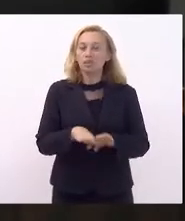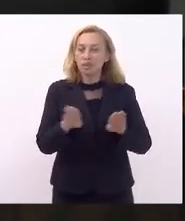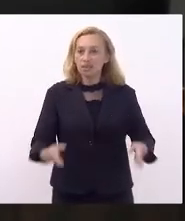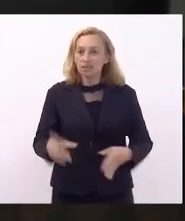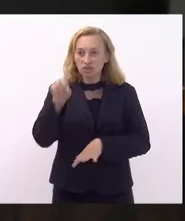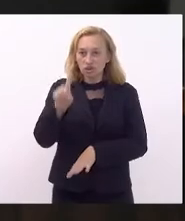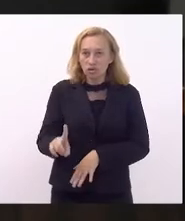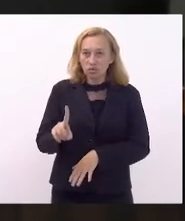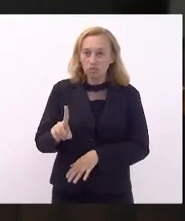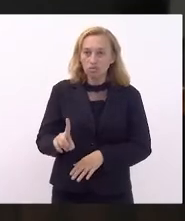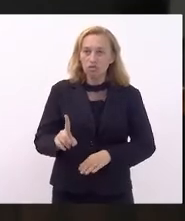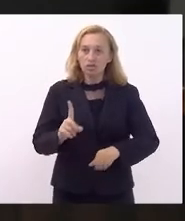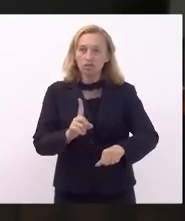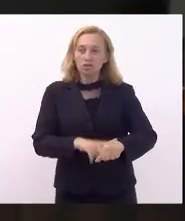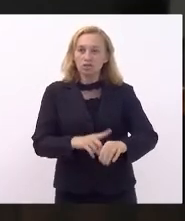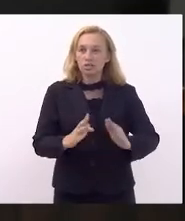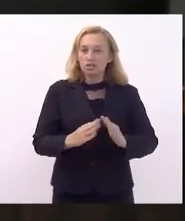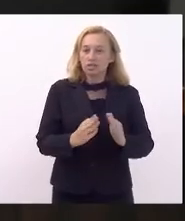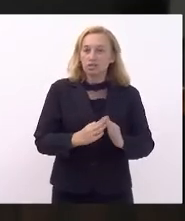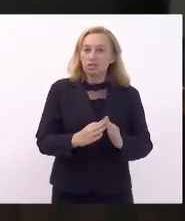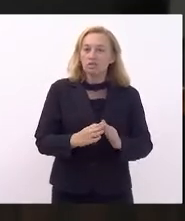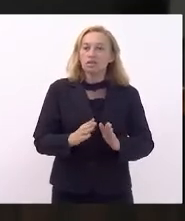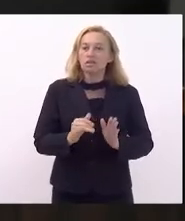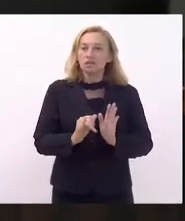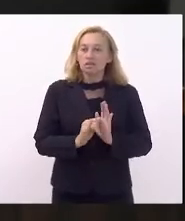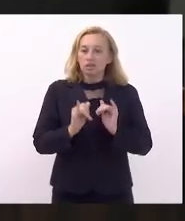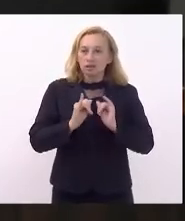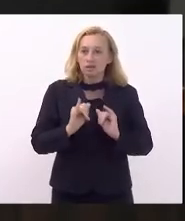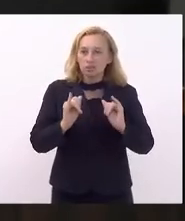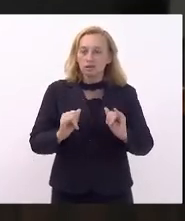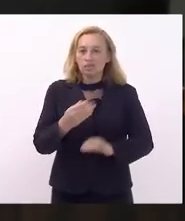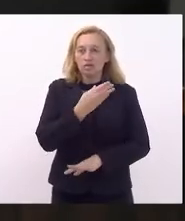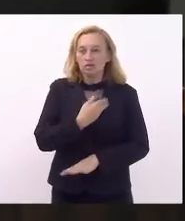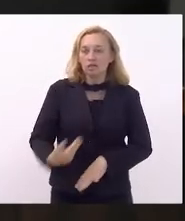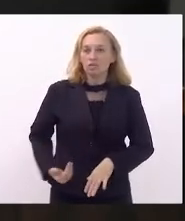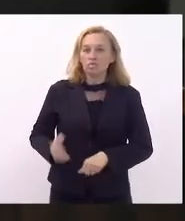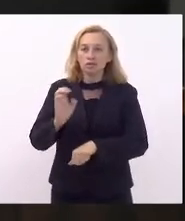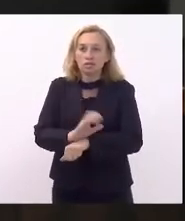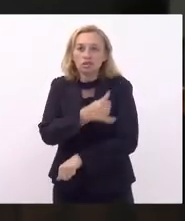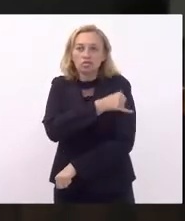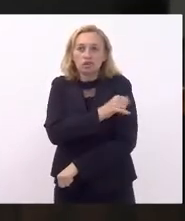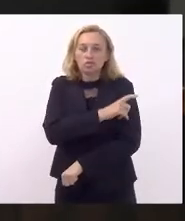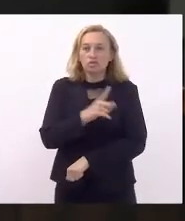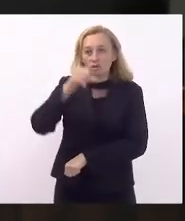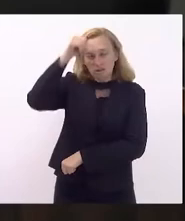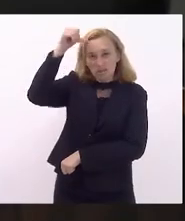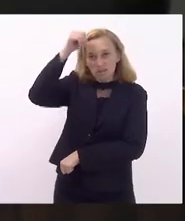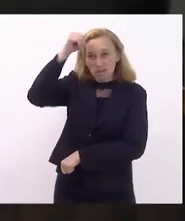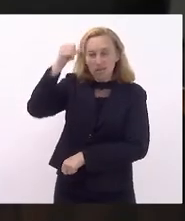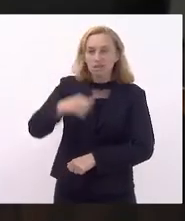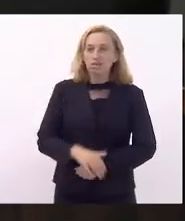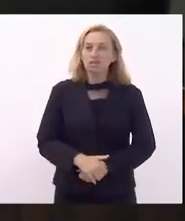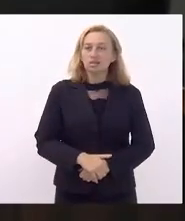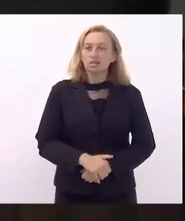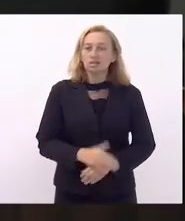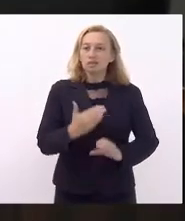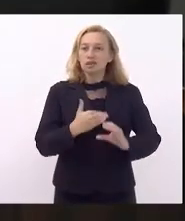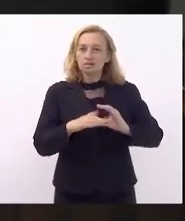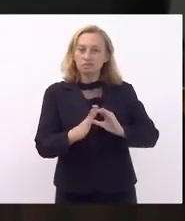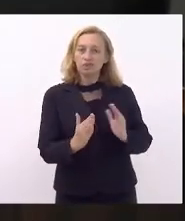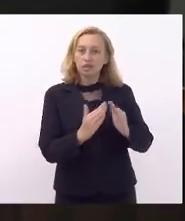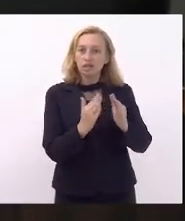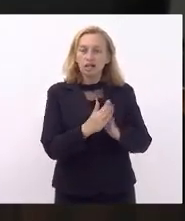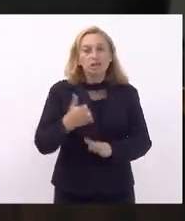diretora dos termos regimentais, seja oficiado ao excelentíssimo senhor governador do Estado do Rio de Janeiro, Cláudio Castro, para que envie a esta casa